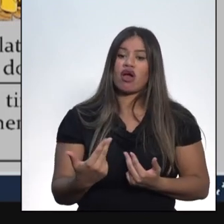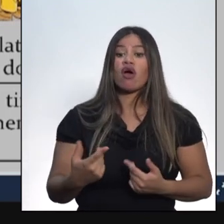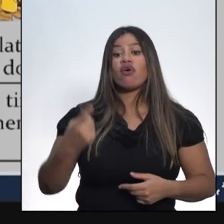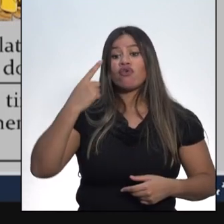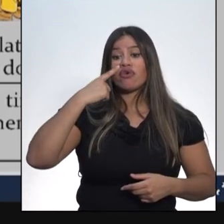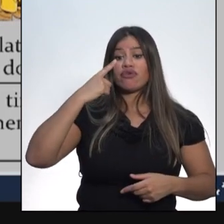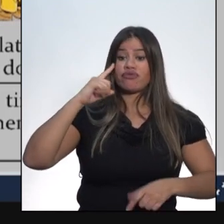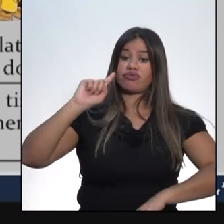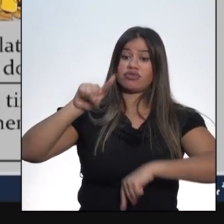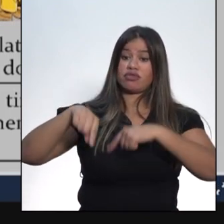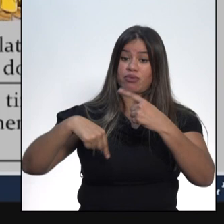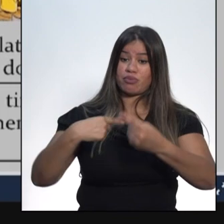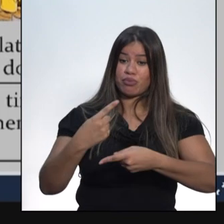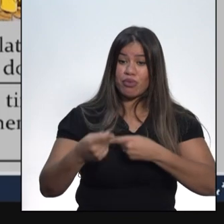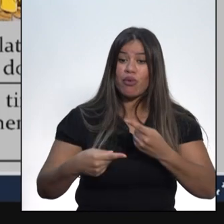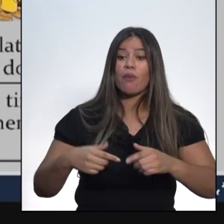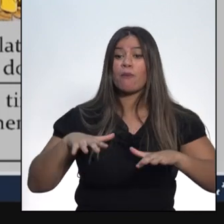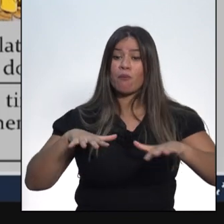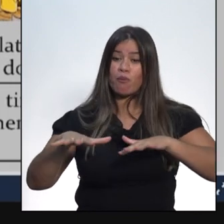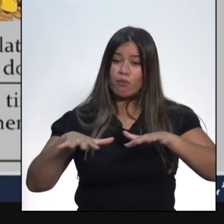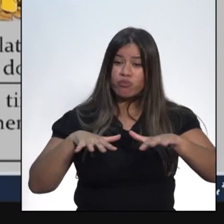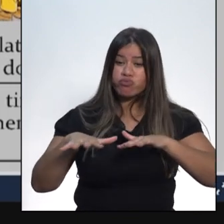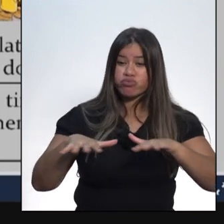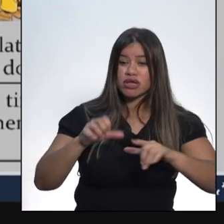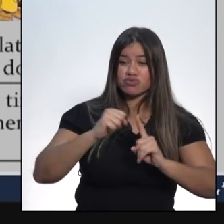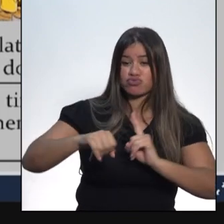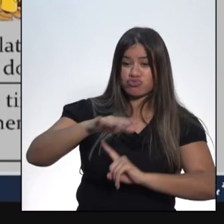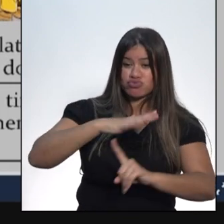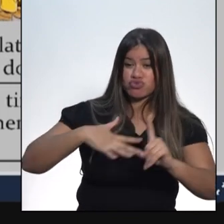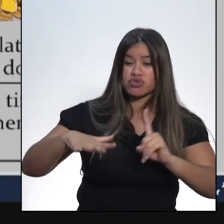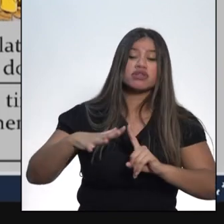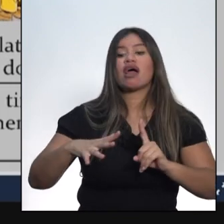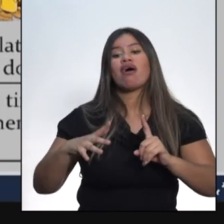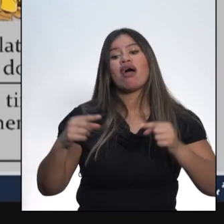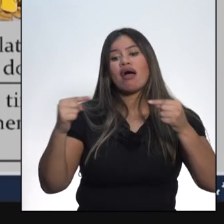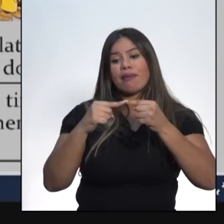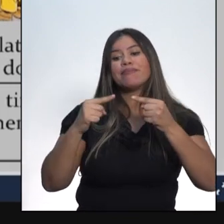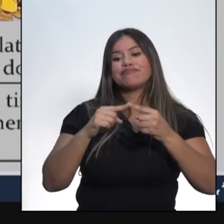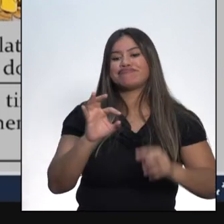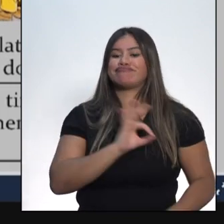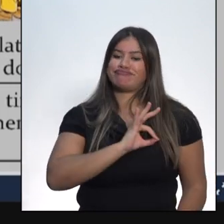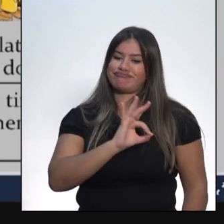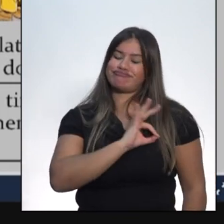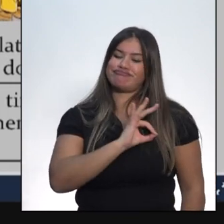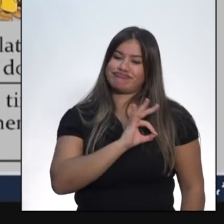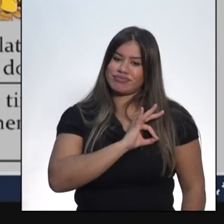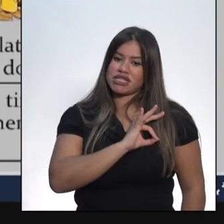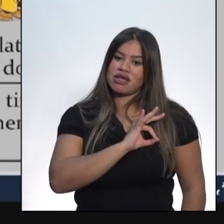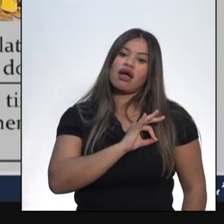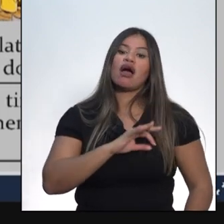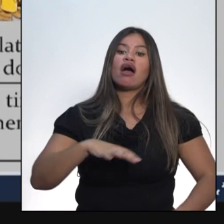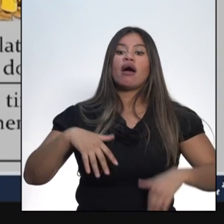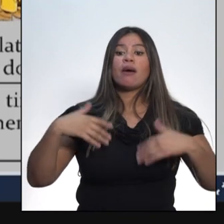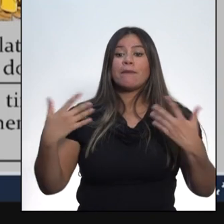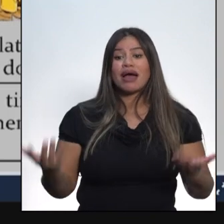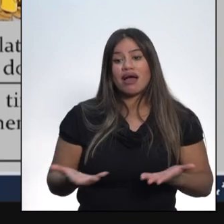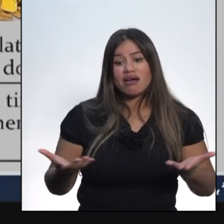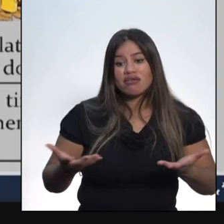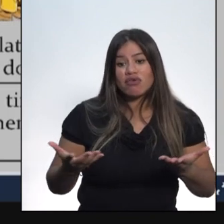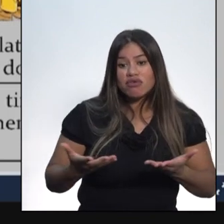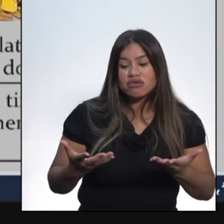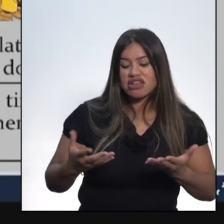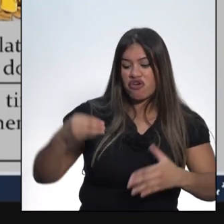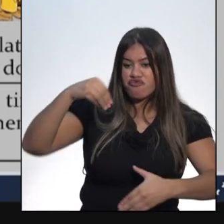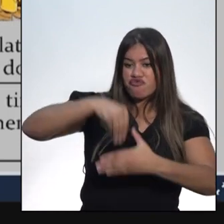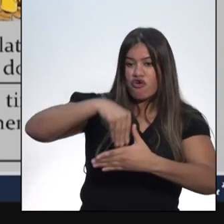os movimentos sociais nesse período eram considerados casos de polícia. Entretanto, de nada adiantava vencer a